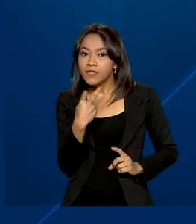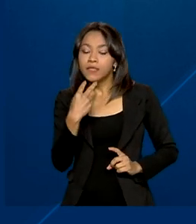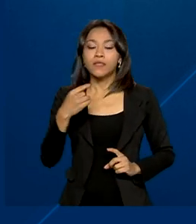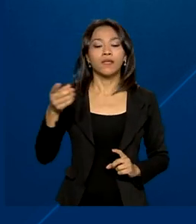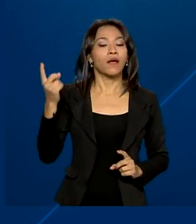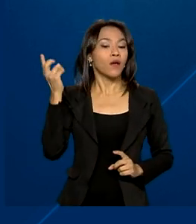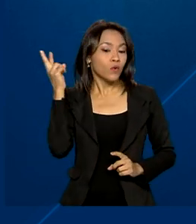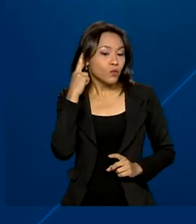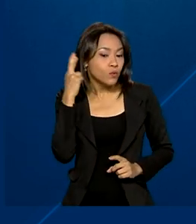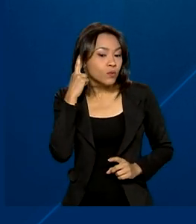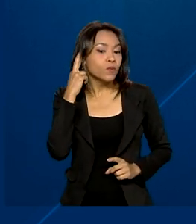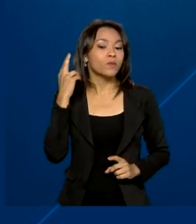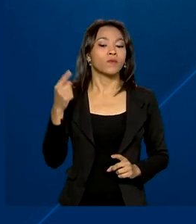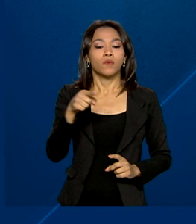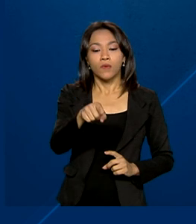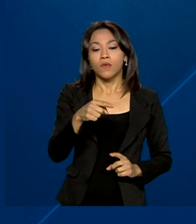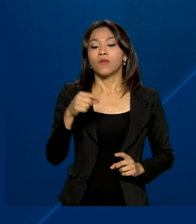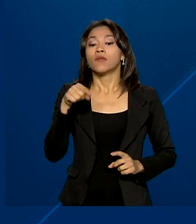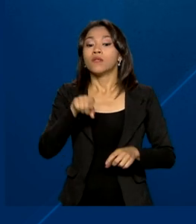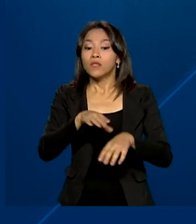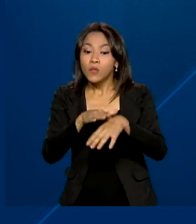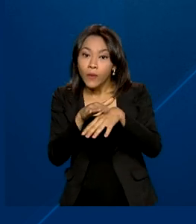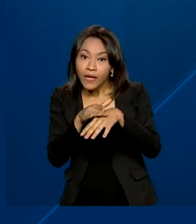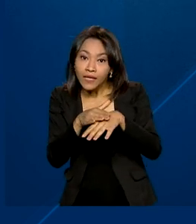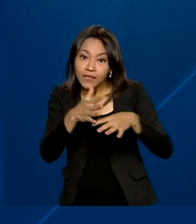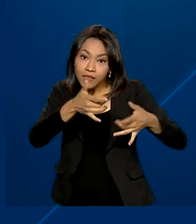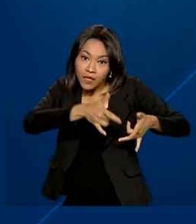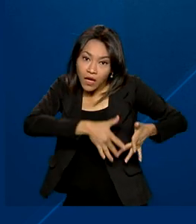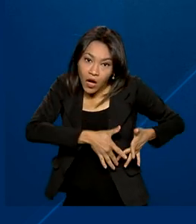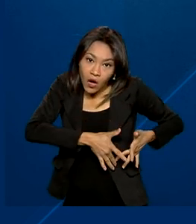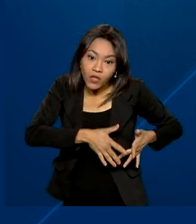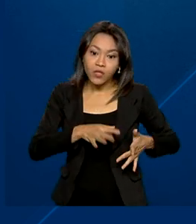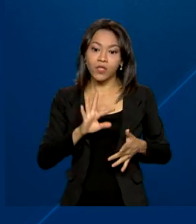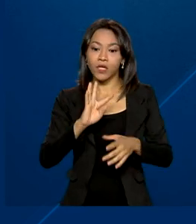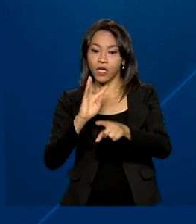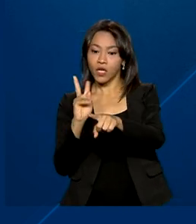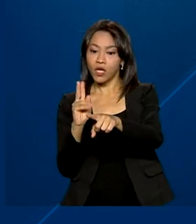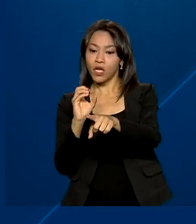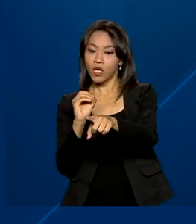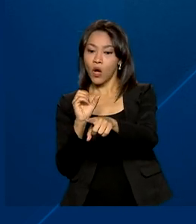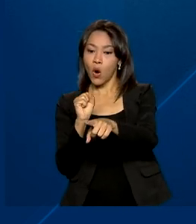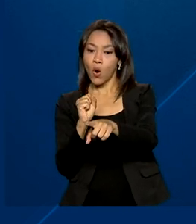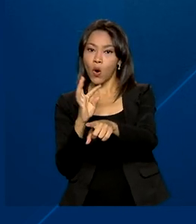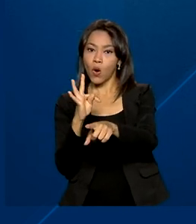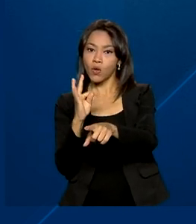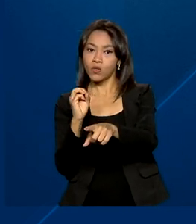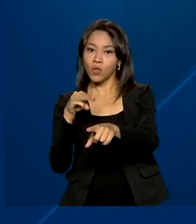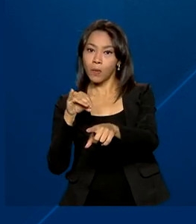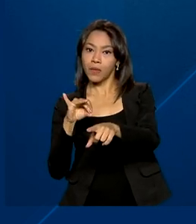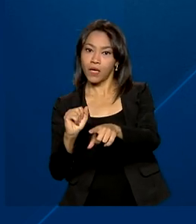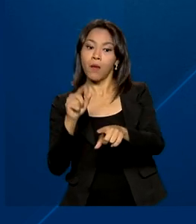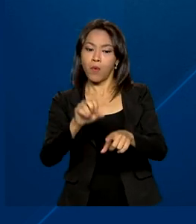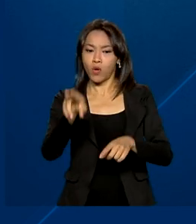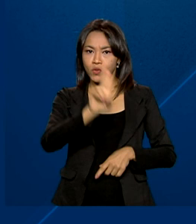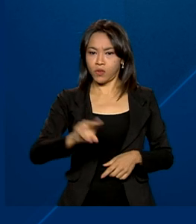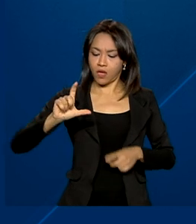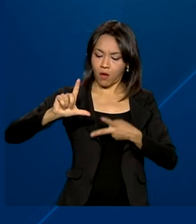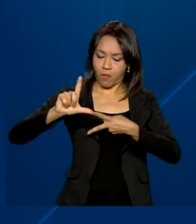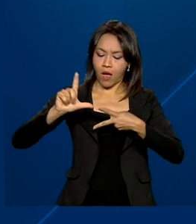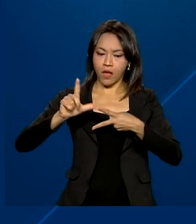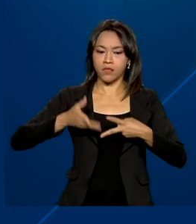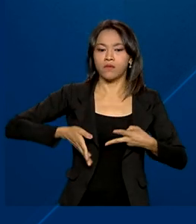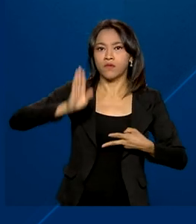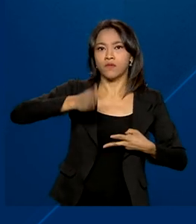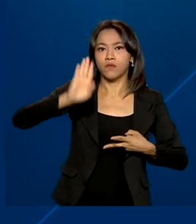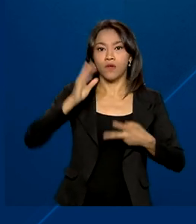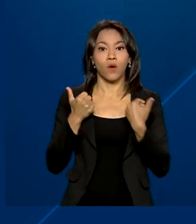visual, doença renal crônica ou ostomia. Elas podem usar o passe livre para fazer viagens interestaduais